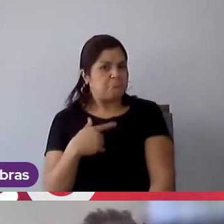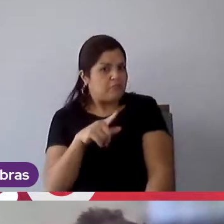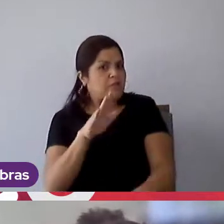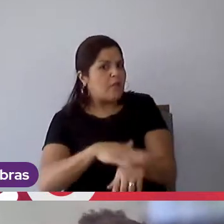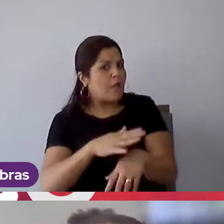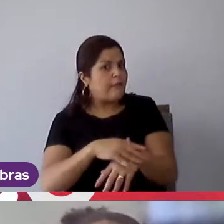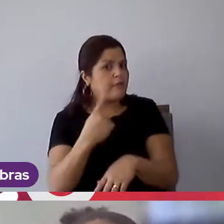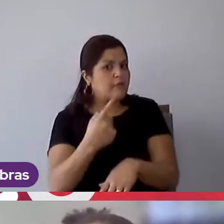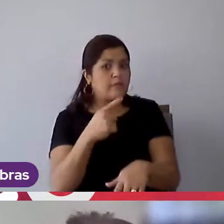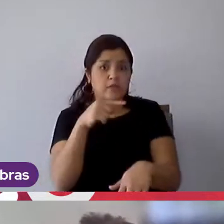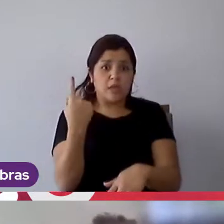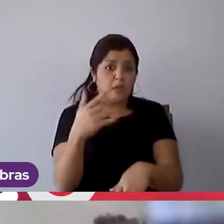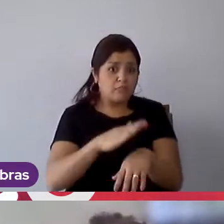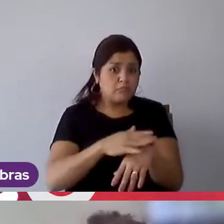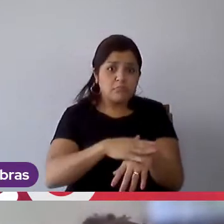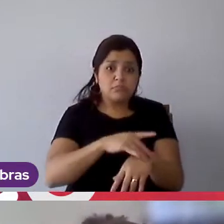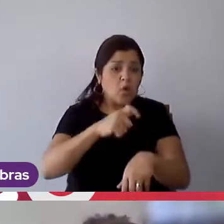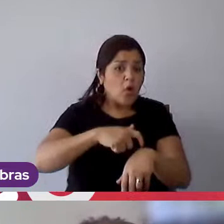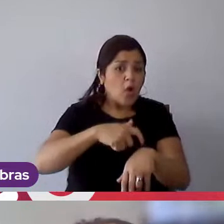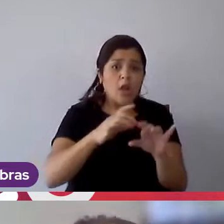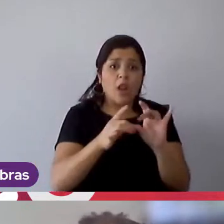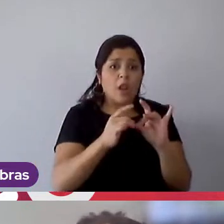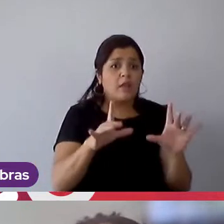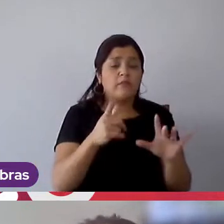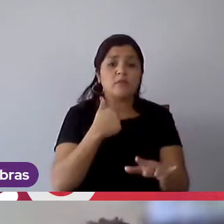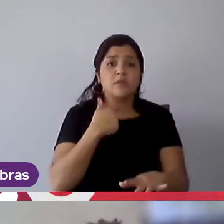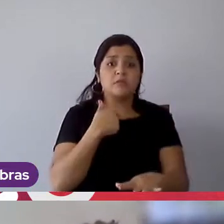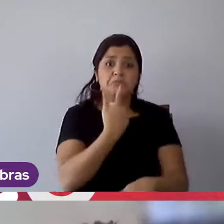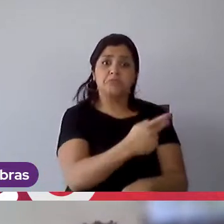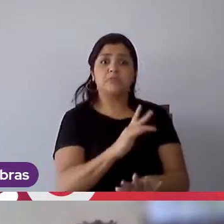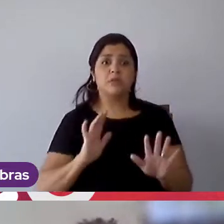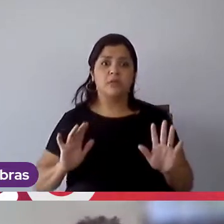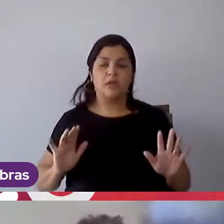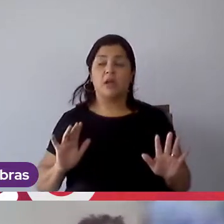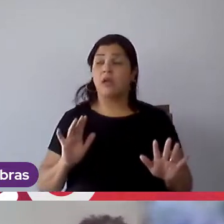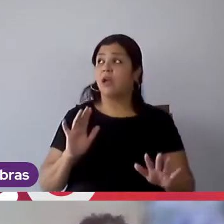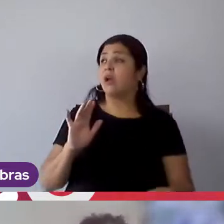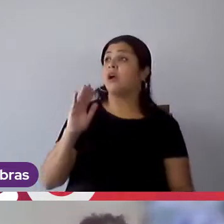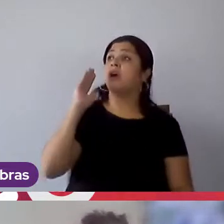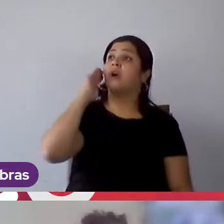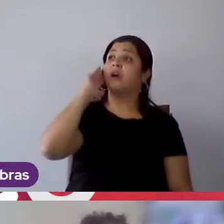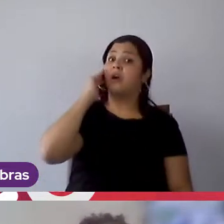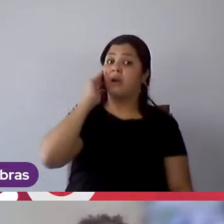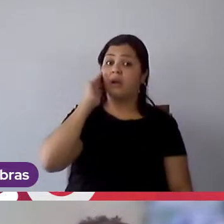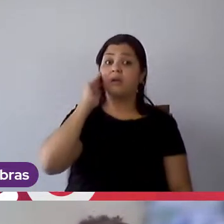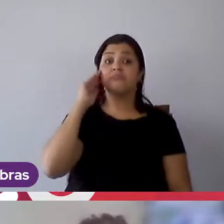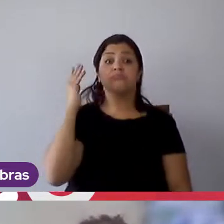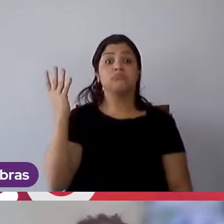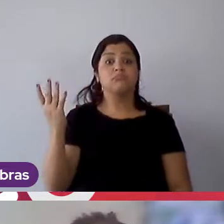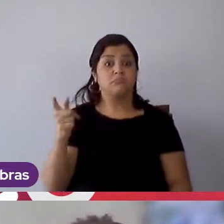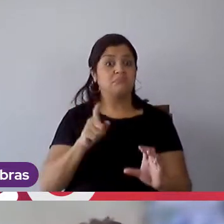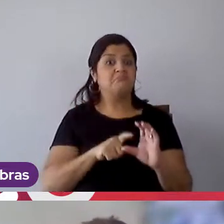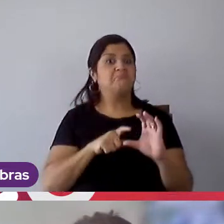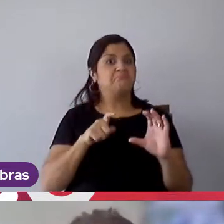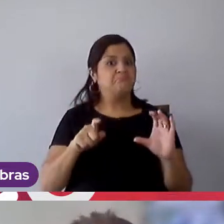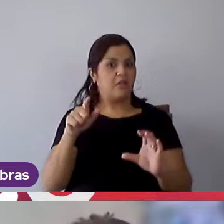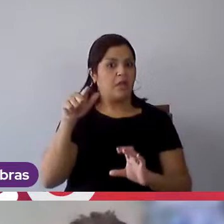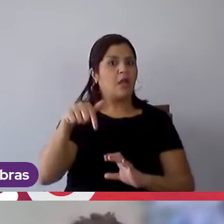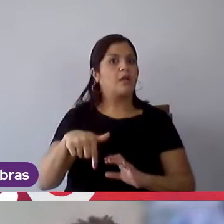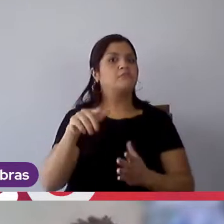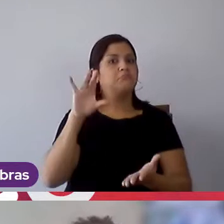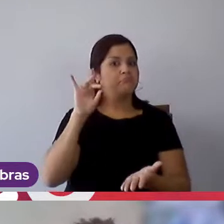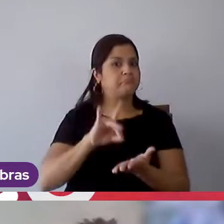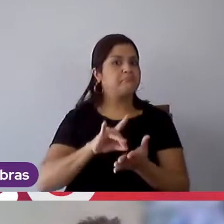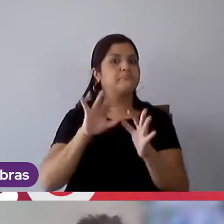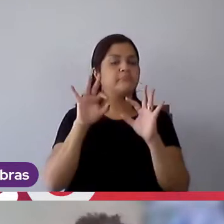nas suas mãos, faz na hora que for conveniente para você e tudo mais, então essa questão de autonomia, é muito real aqui dentro, né,